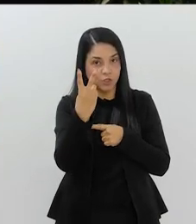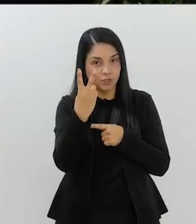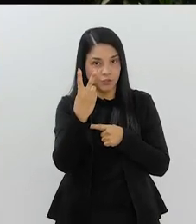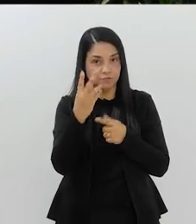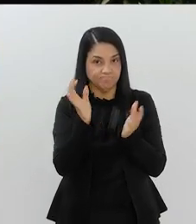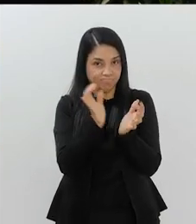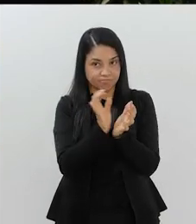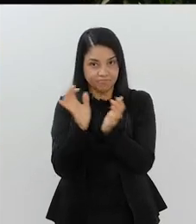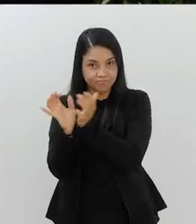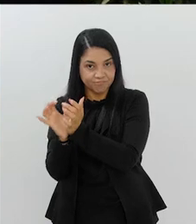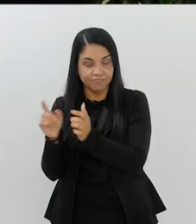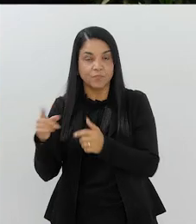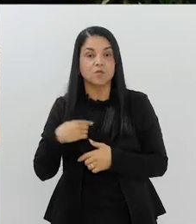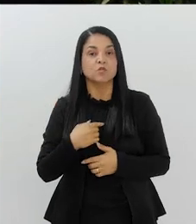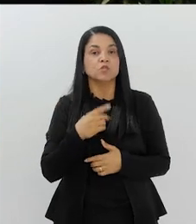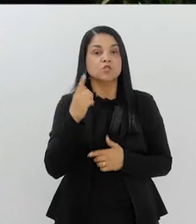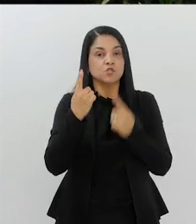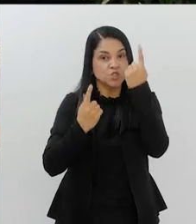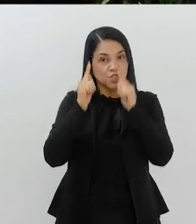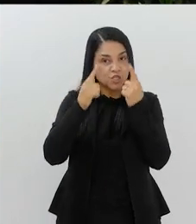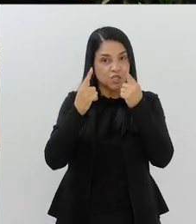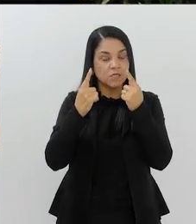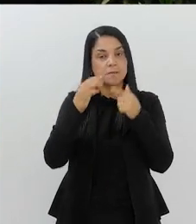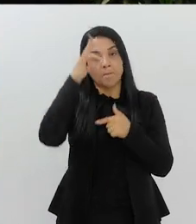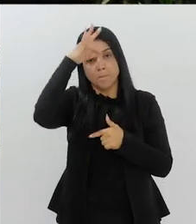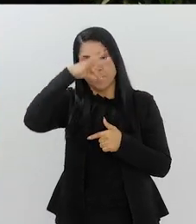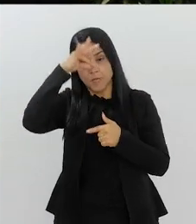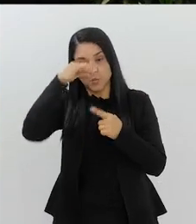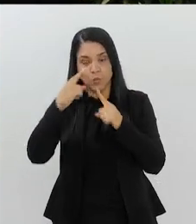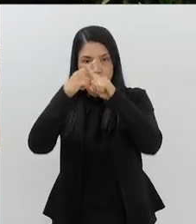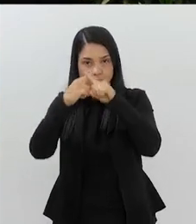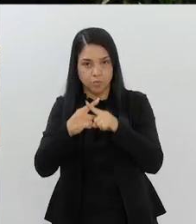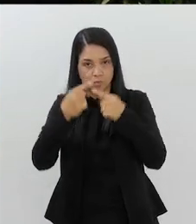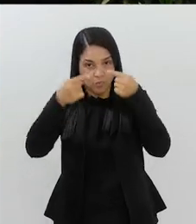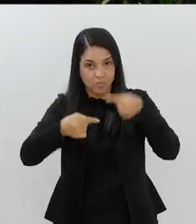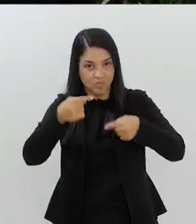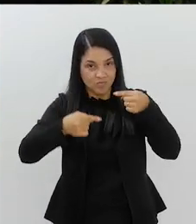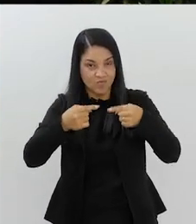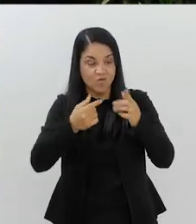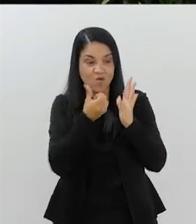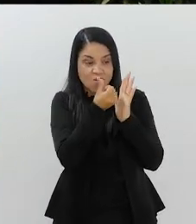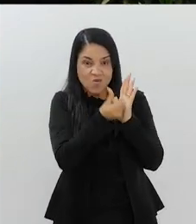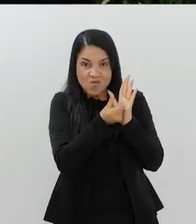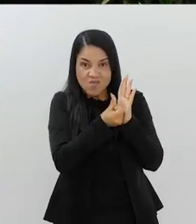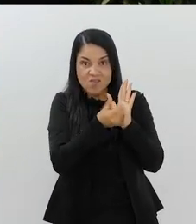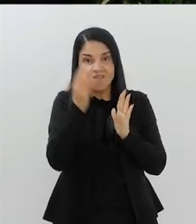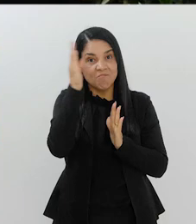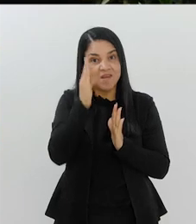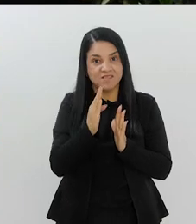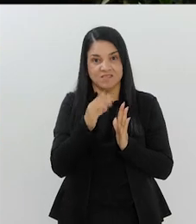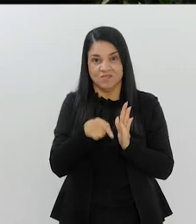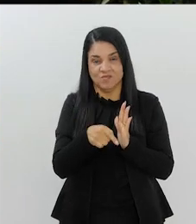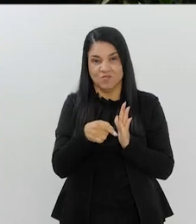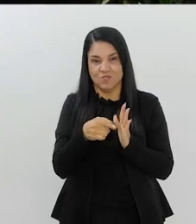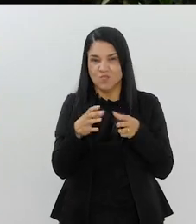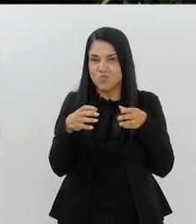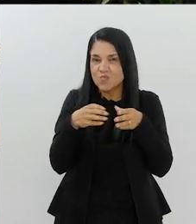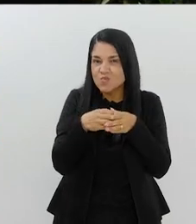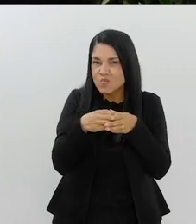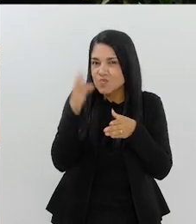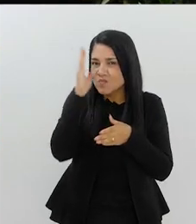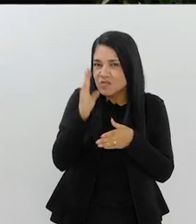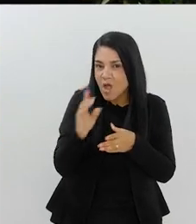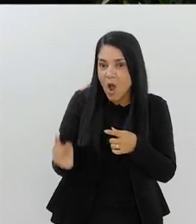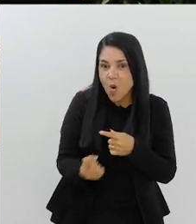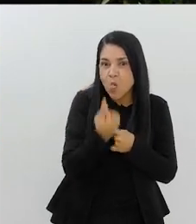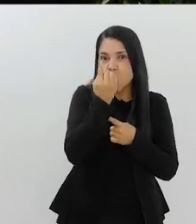pegar, o Chile vai pegar o Peru. O Brasil era sexto colocado, sexto colocado para a seleção brasileira de futebol, a